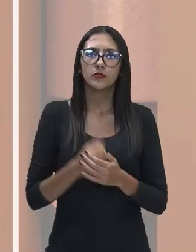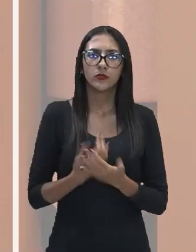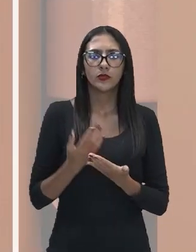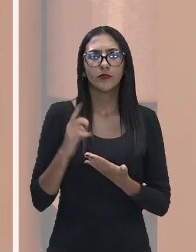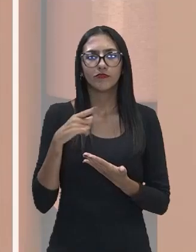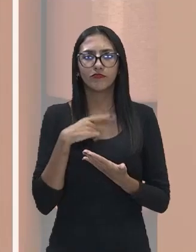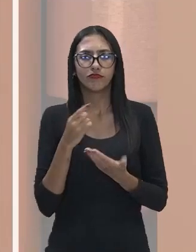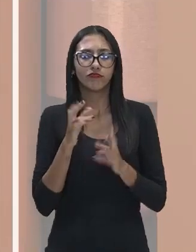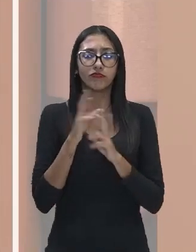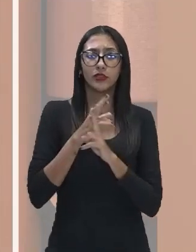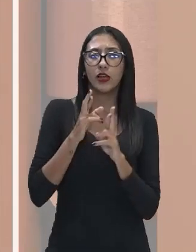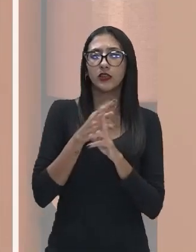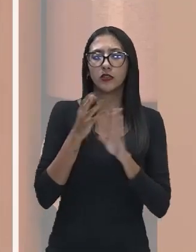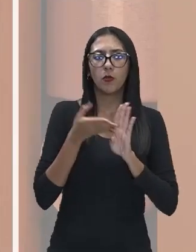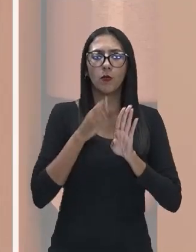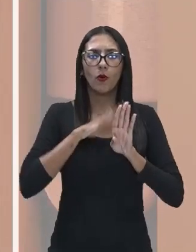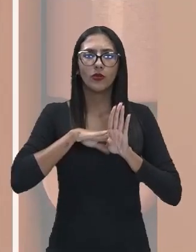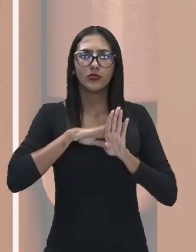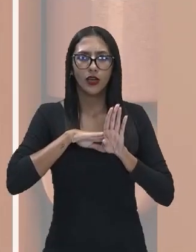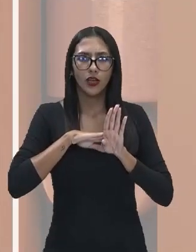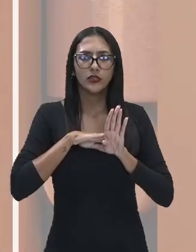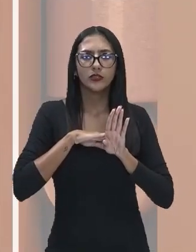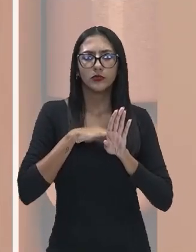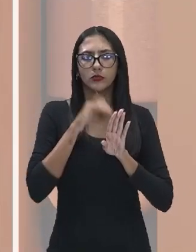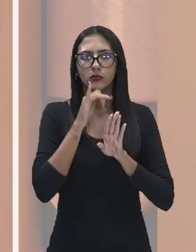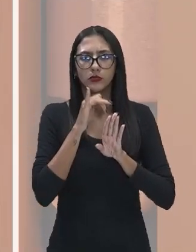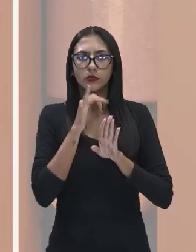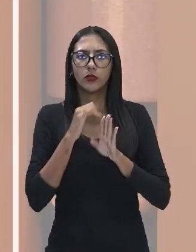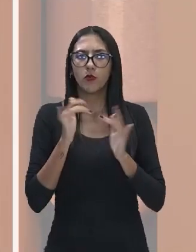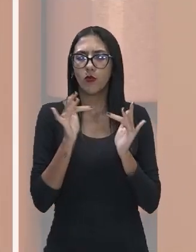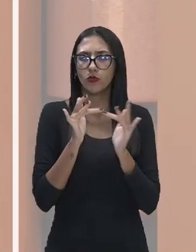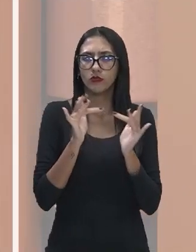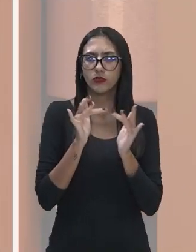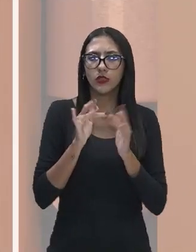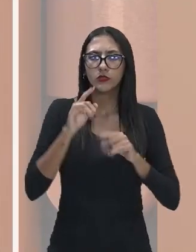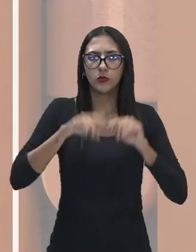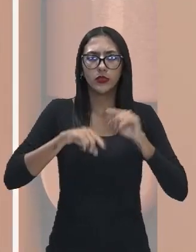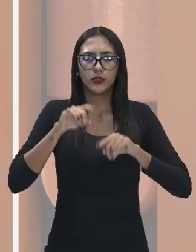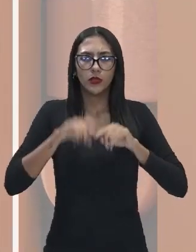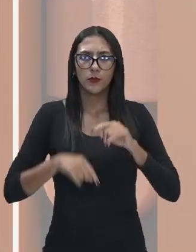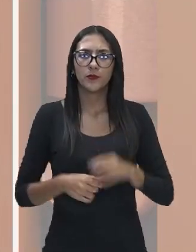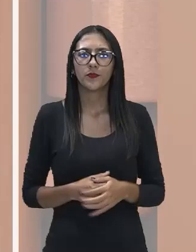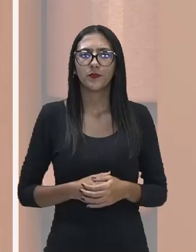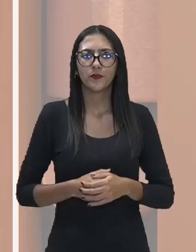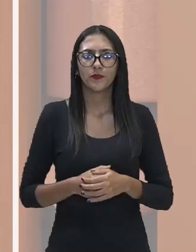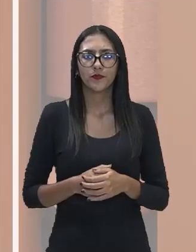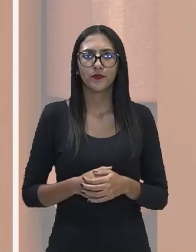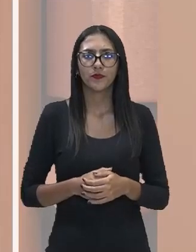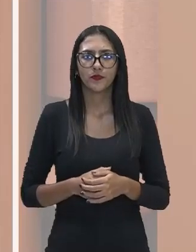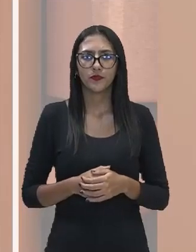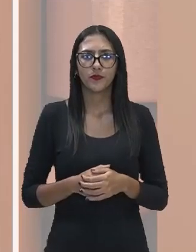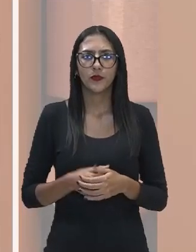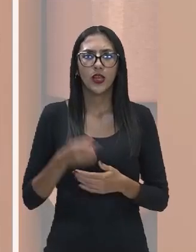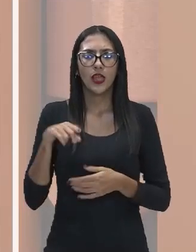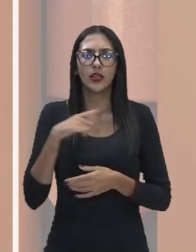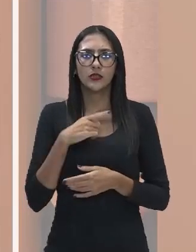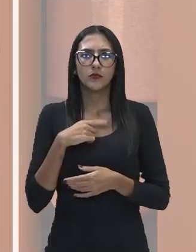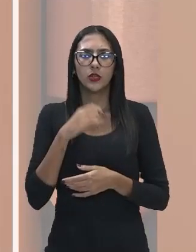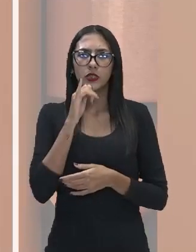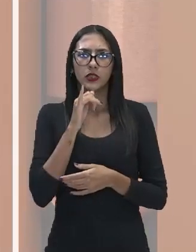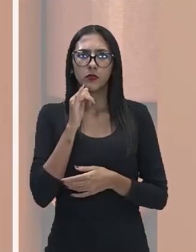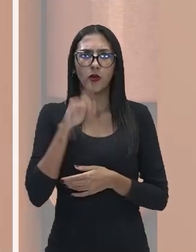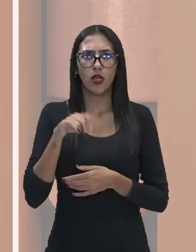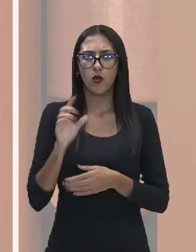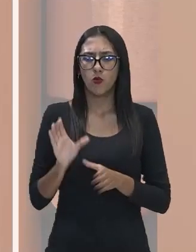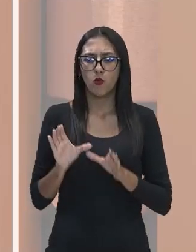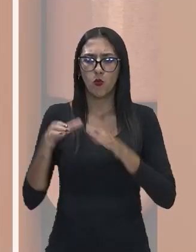indiretamente e diretamente ao mesmo tempo meio indiretamente que eu quis dizer eles não são ali exatamente um grupo formal